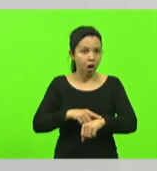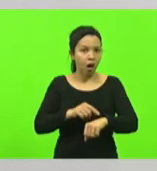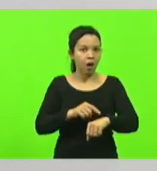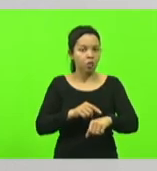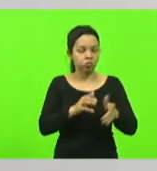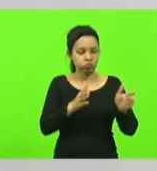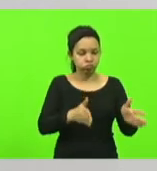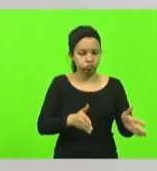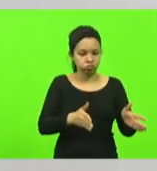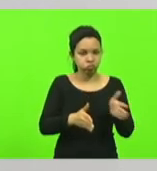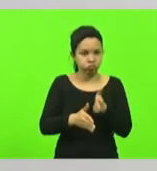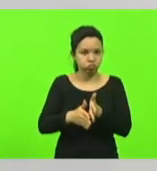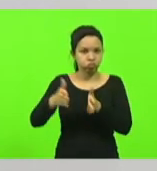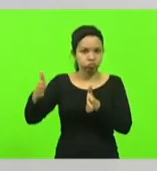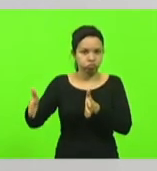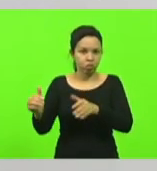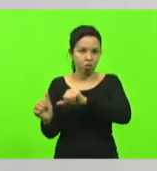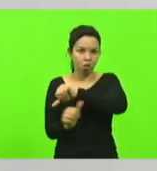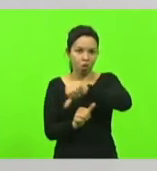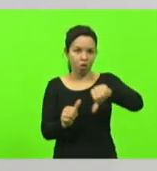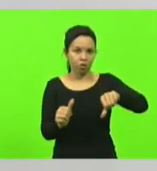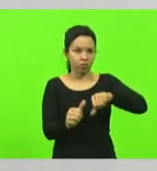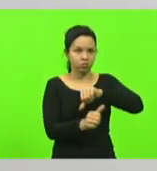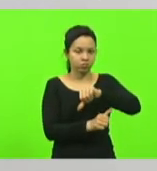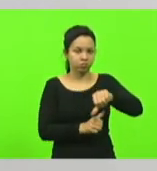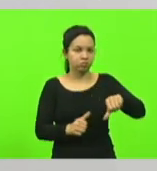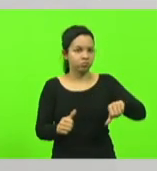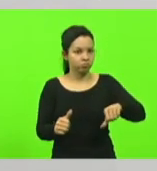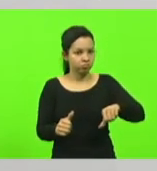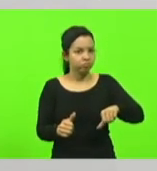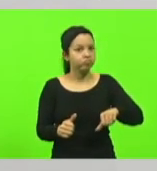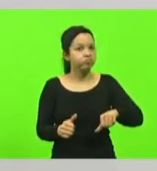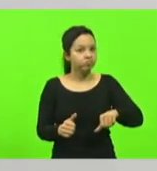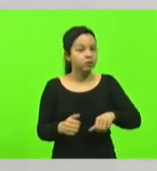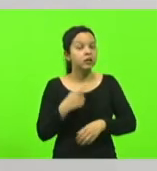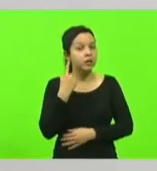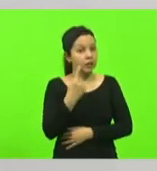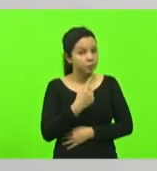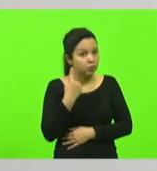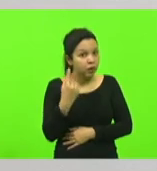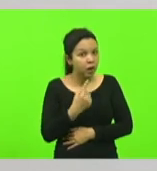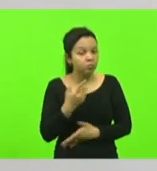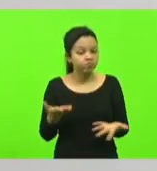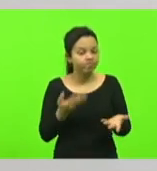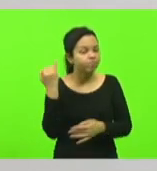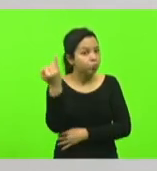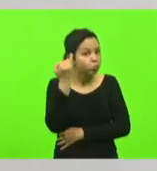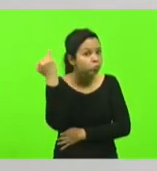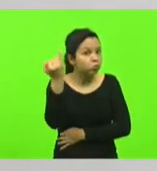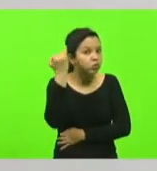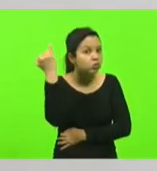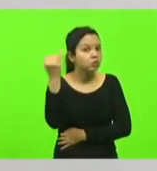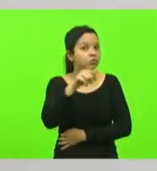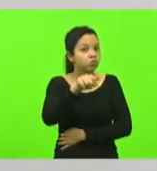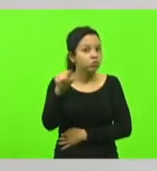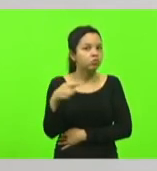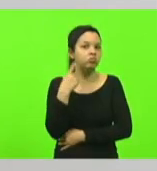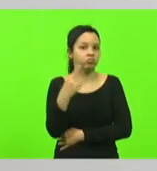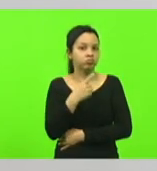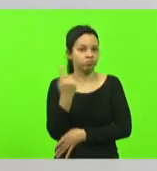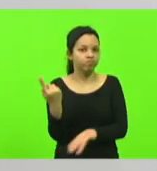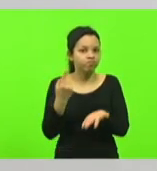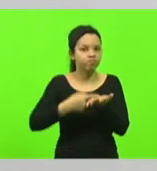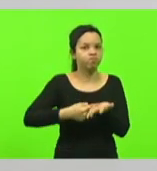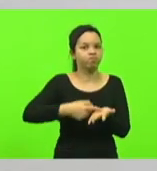Chegamos agora num ponto muito importante. Deputados. Compromisso que vocês estão assumindo com as